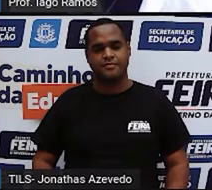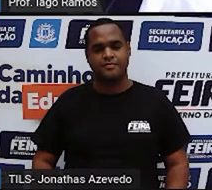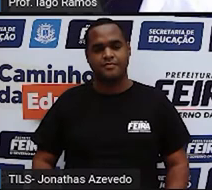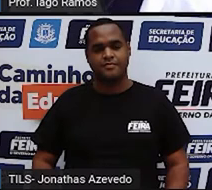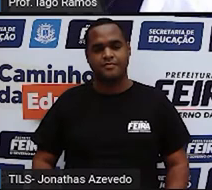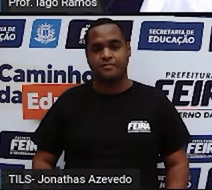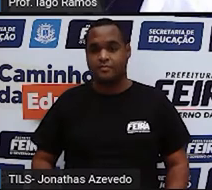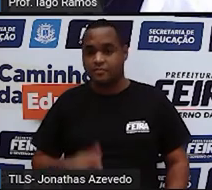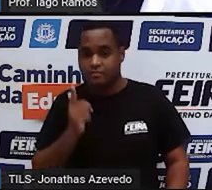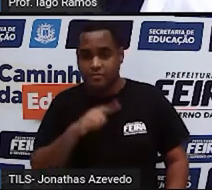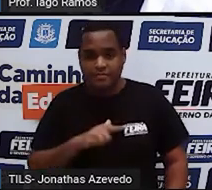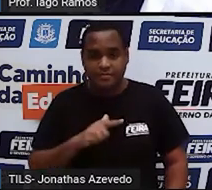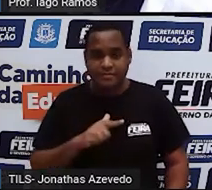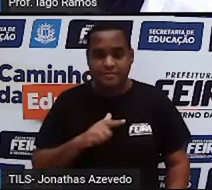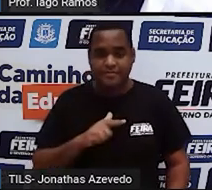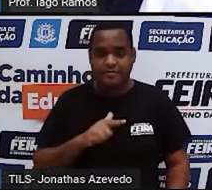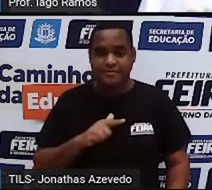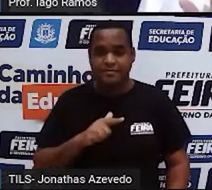Fez?